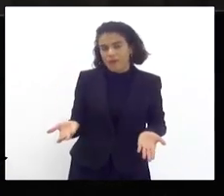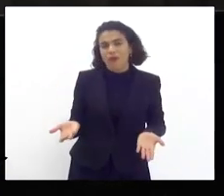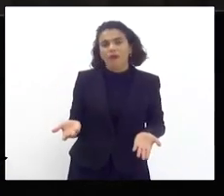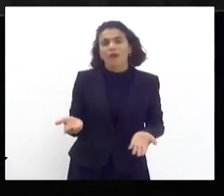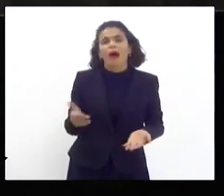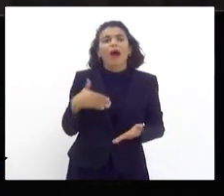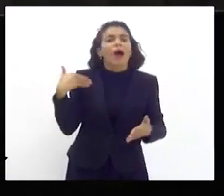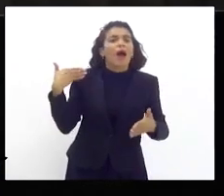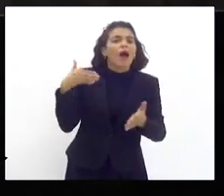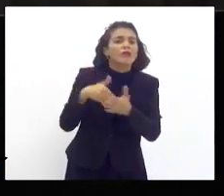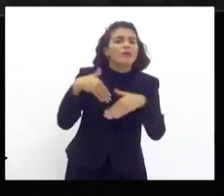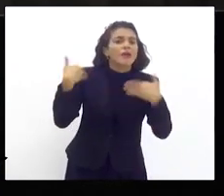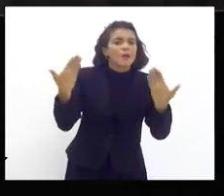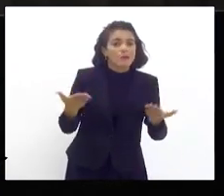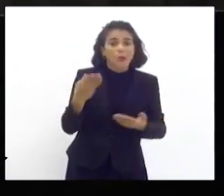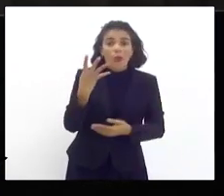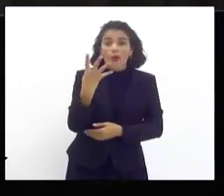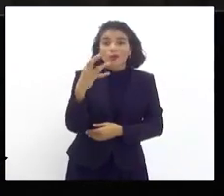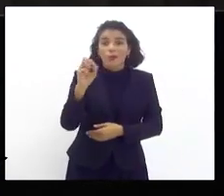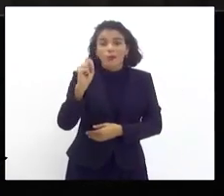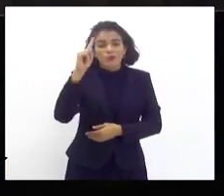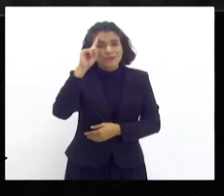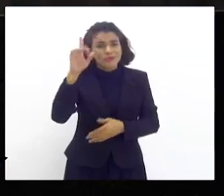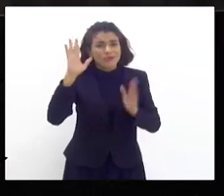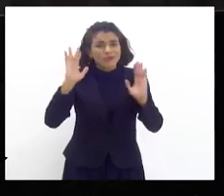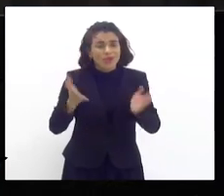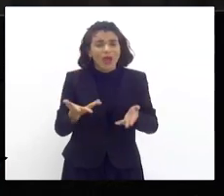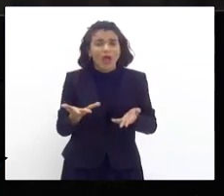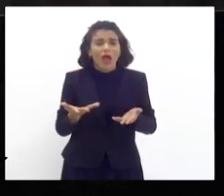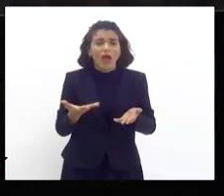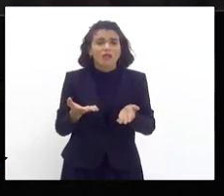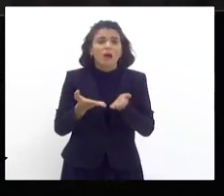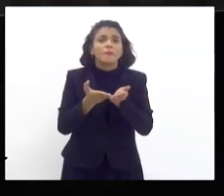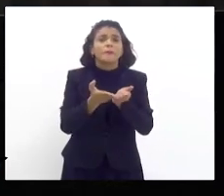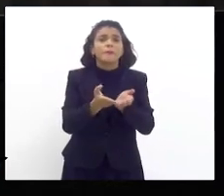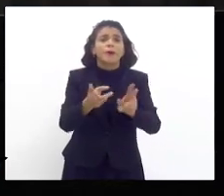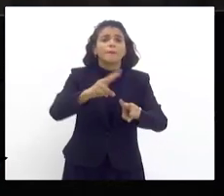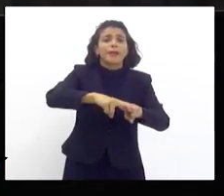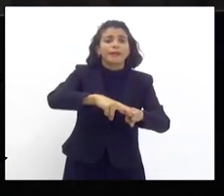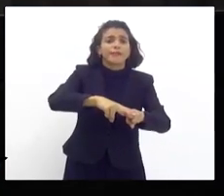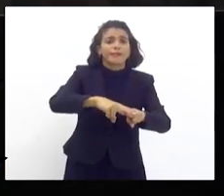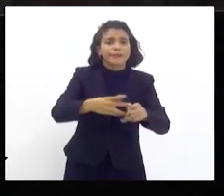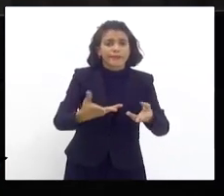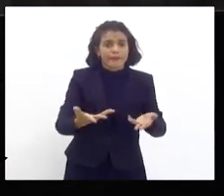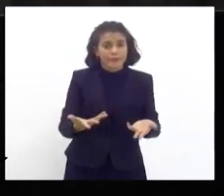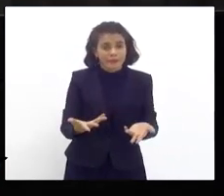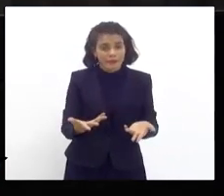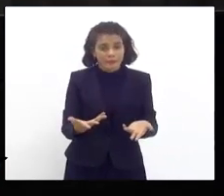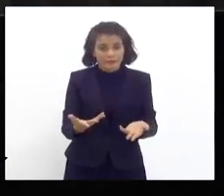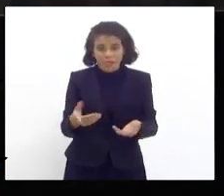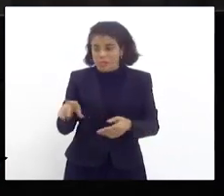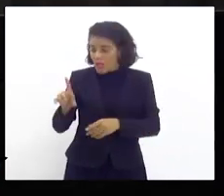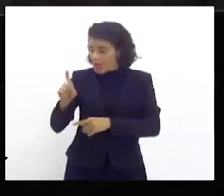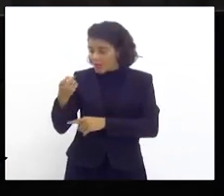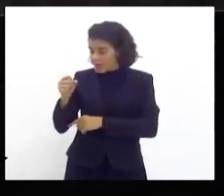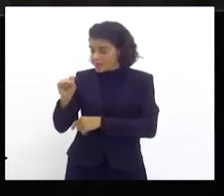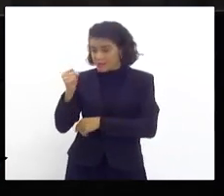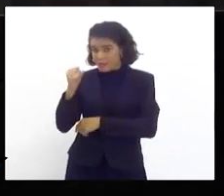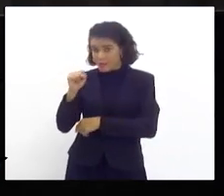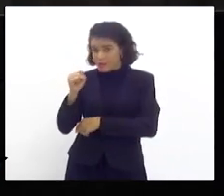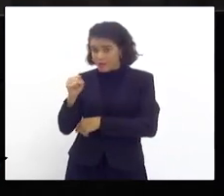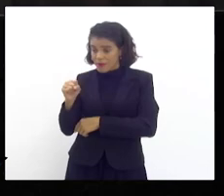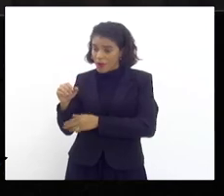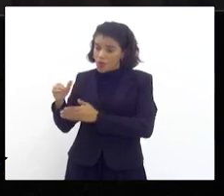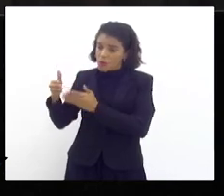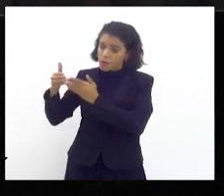quando? Já tem 48 dias que o navio está alocado. a Bahia de Sepetiba é agora adentrando a Bahia da